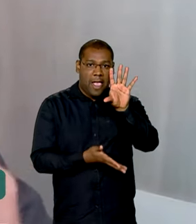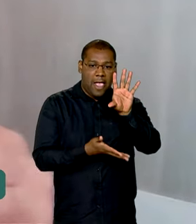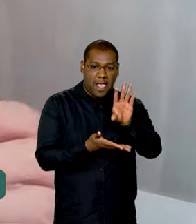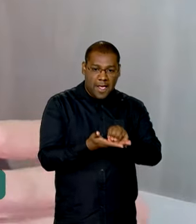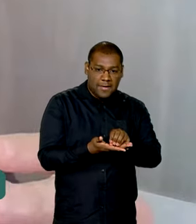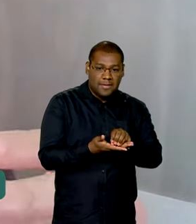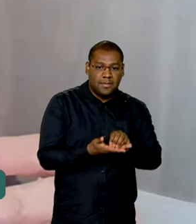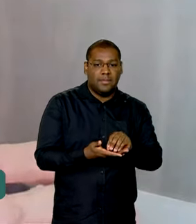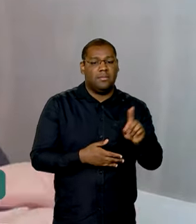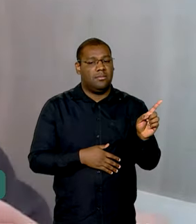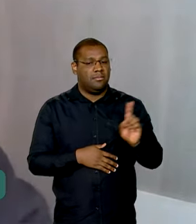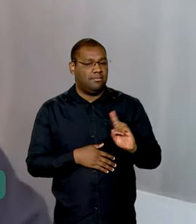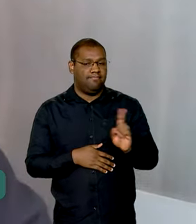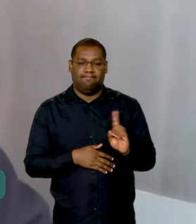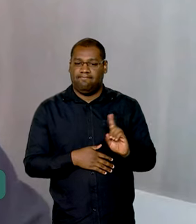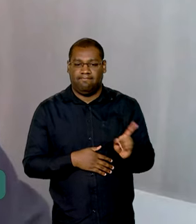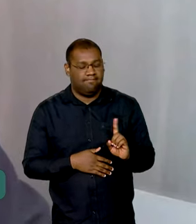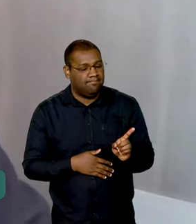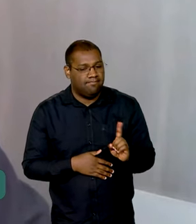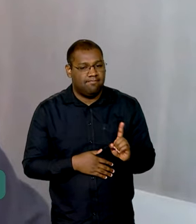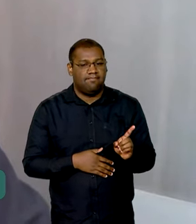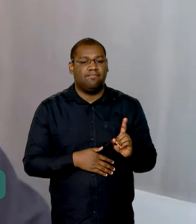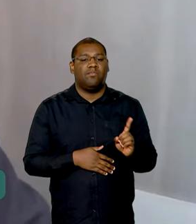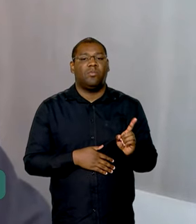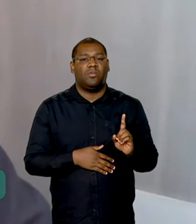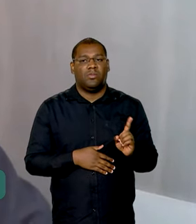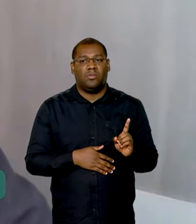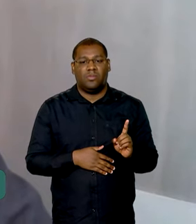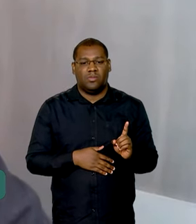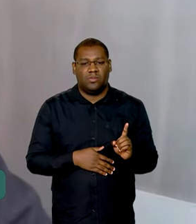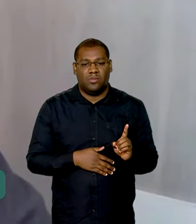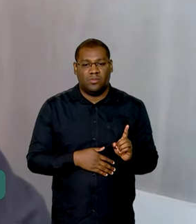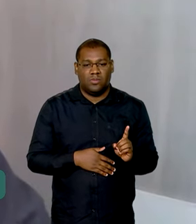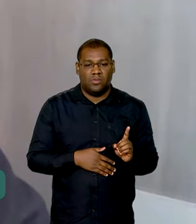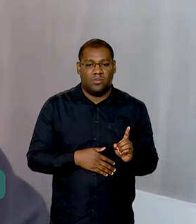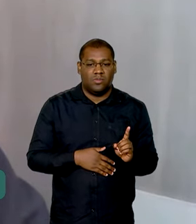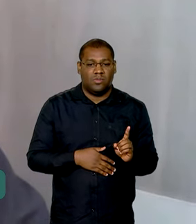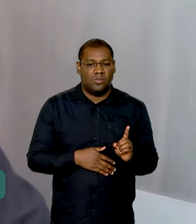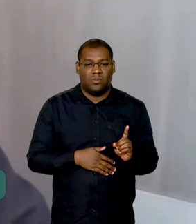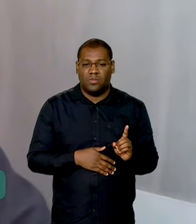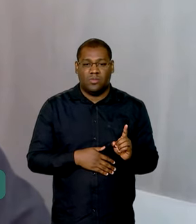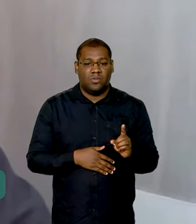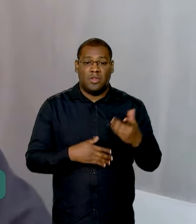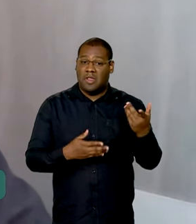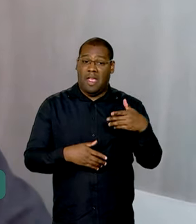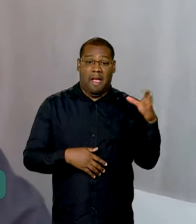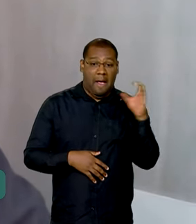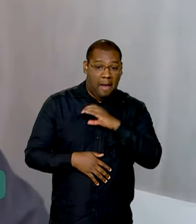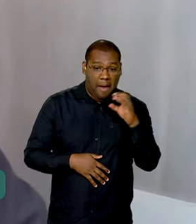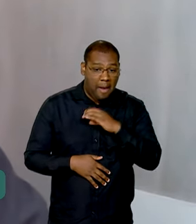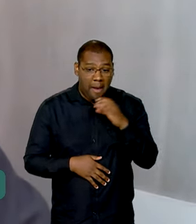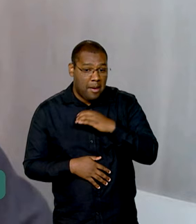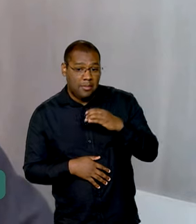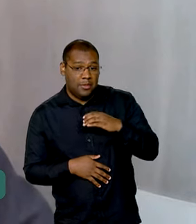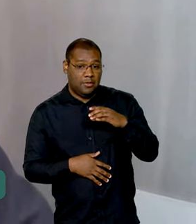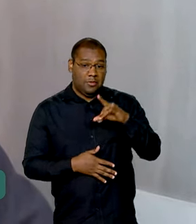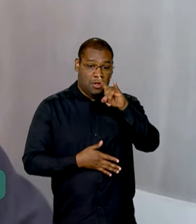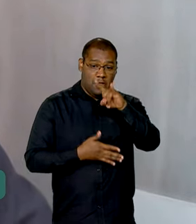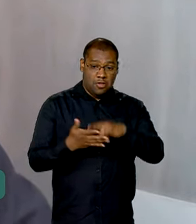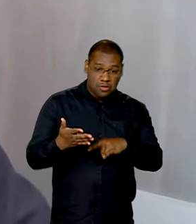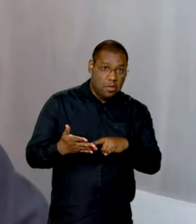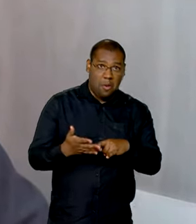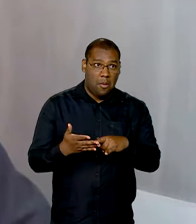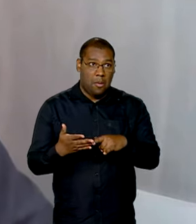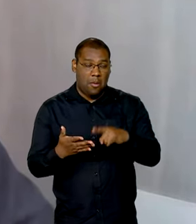uma forma de acelerar o processamento da sua declaração ou sair a sua restituição mais